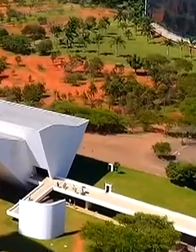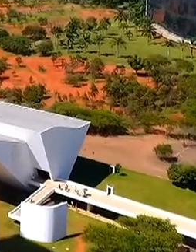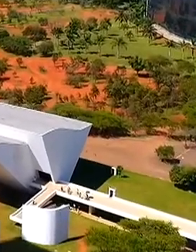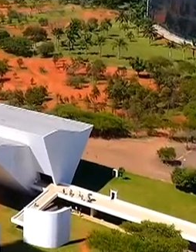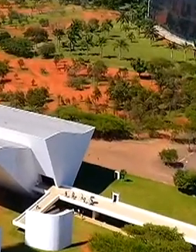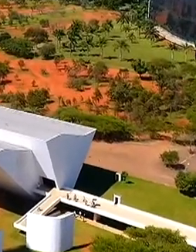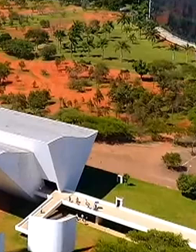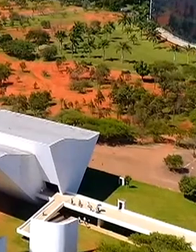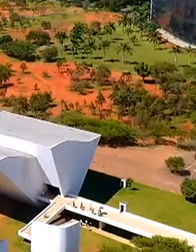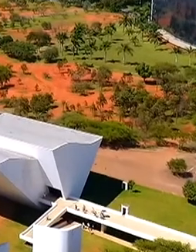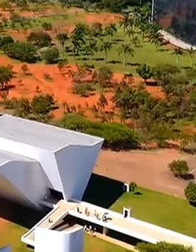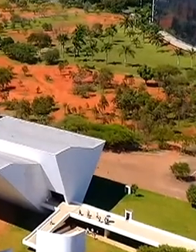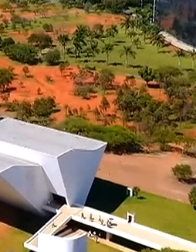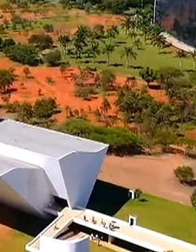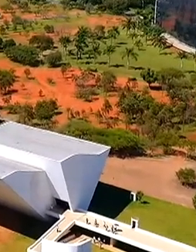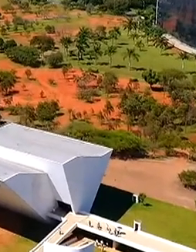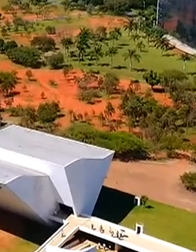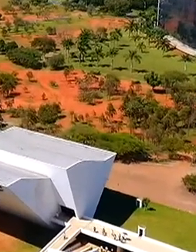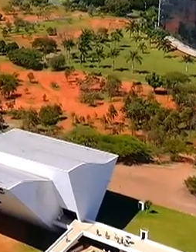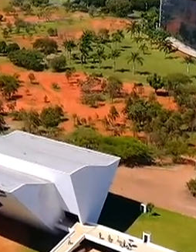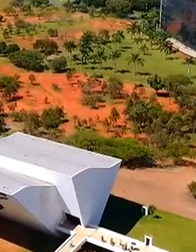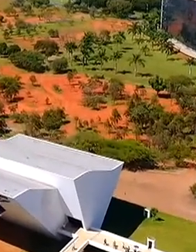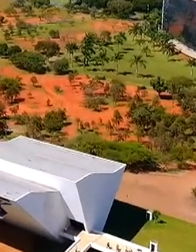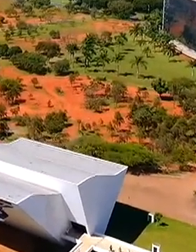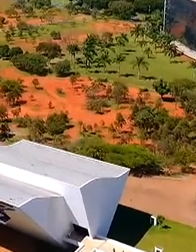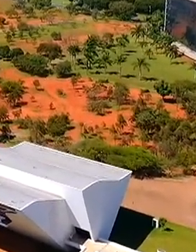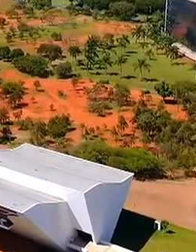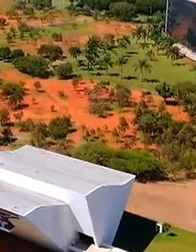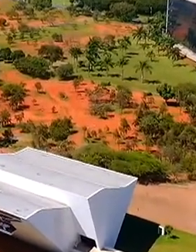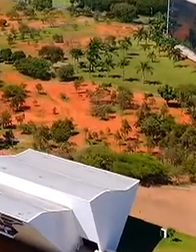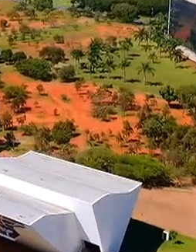E a gente fica por aqui.